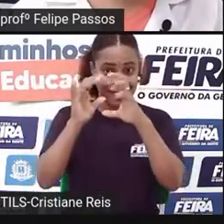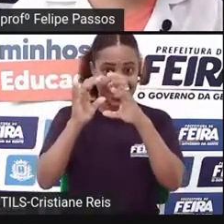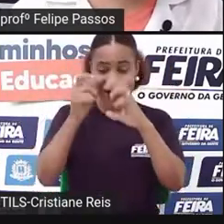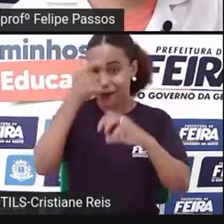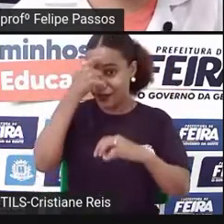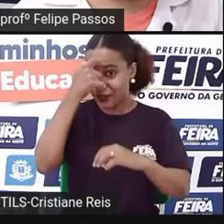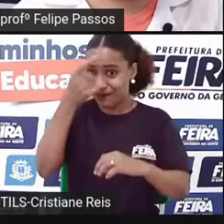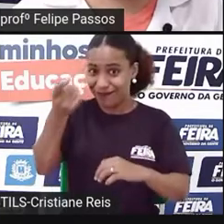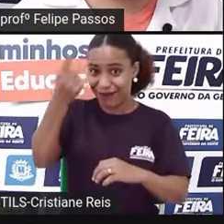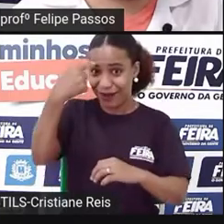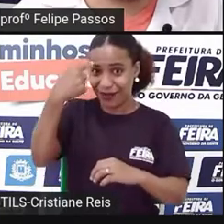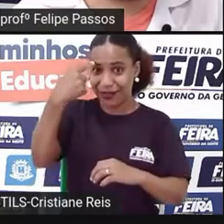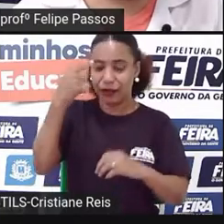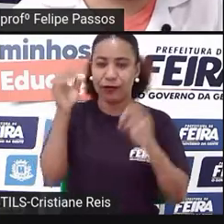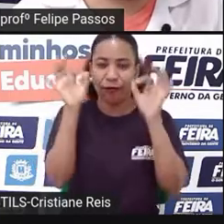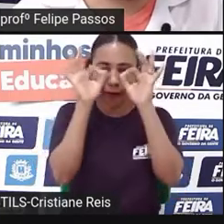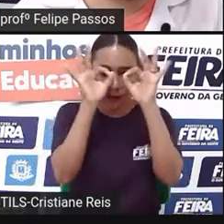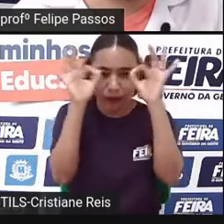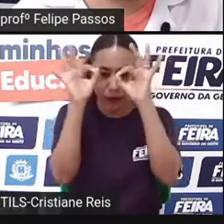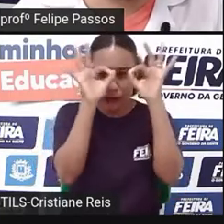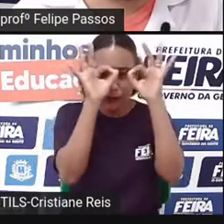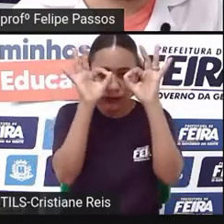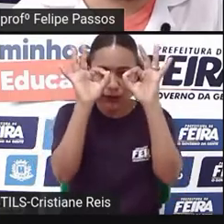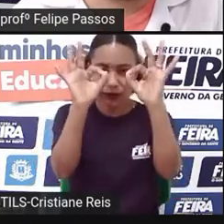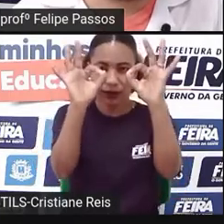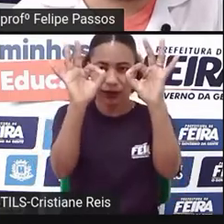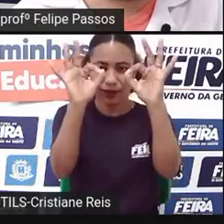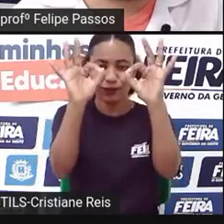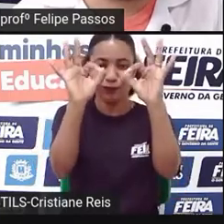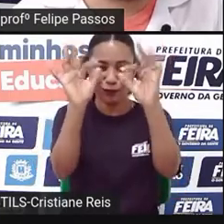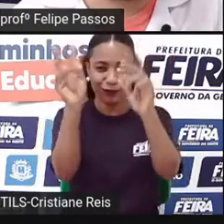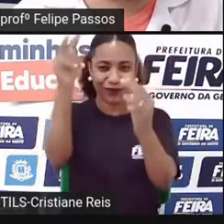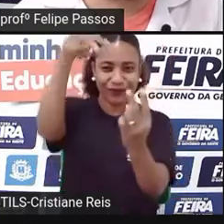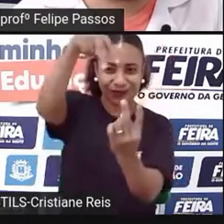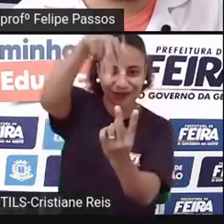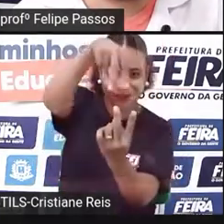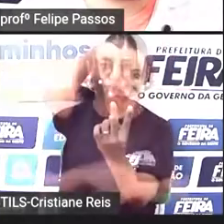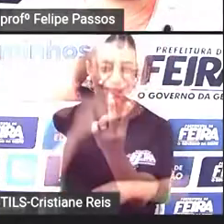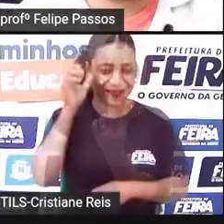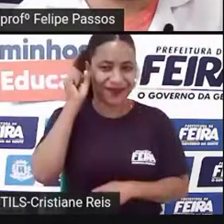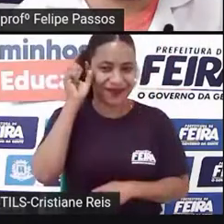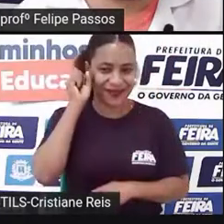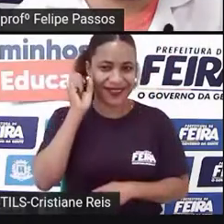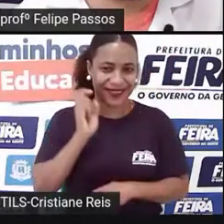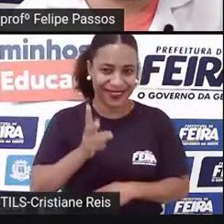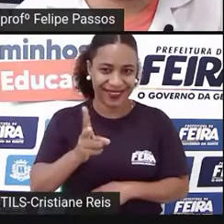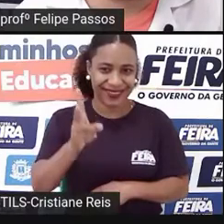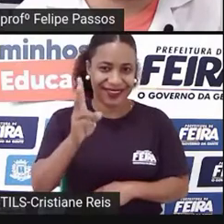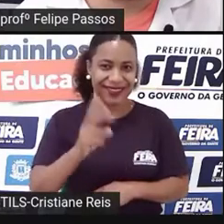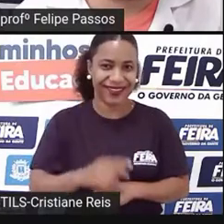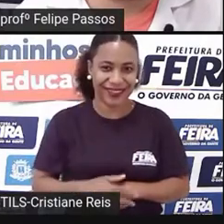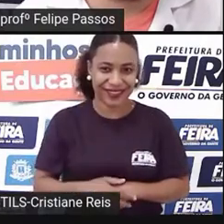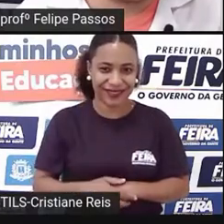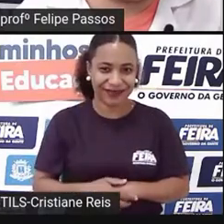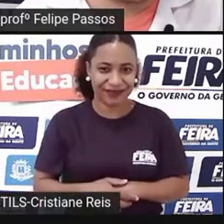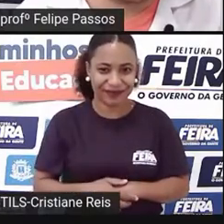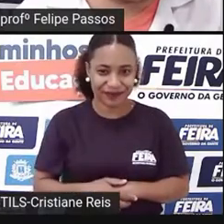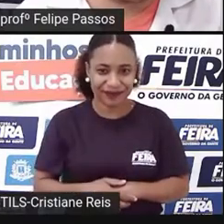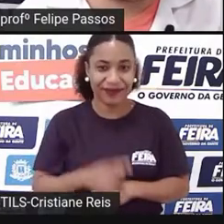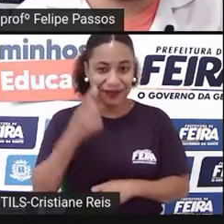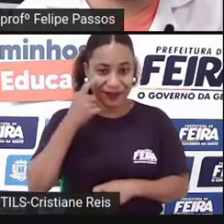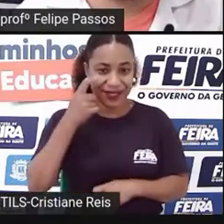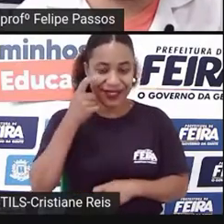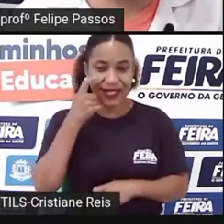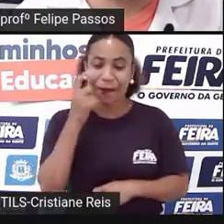você revelava o filme, fazia isso e nas digitais hoje, a digital também faz automaticamente. Nessa câmera aqui, a gente tem um espelho.